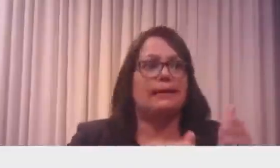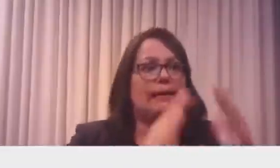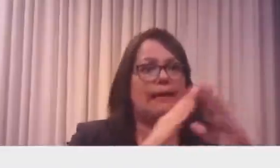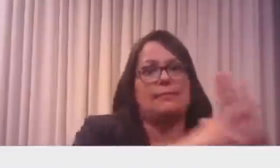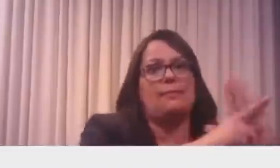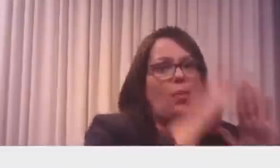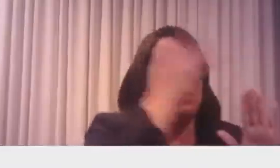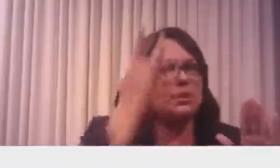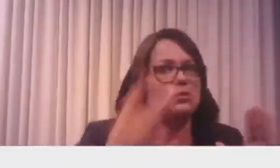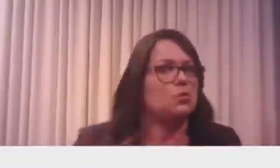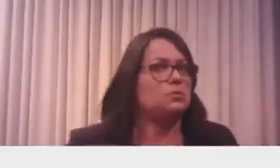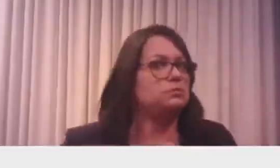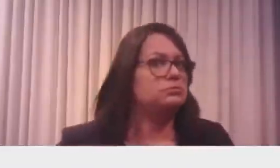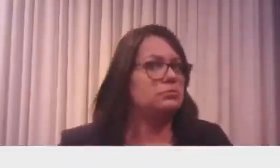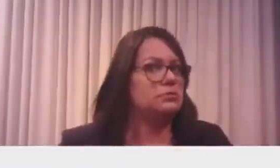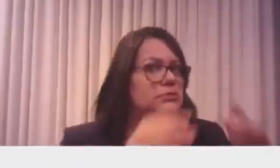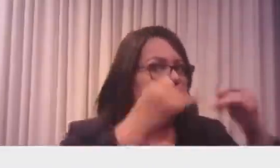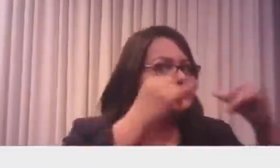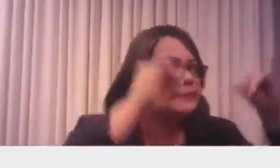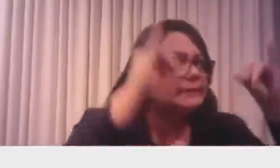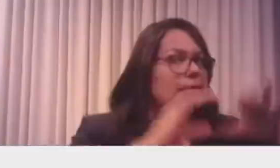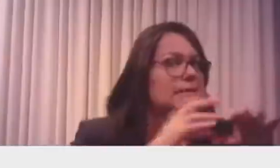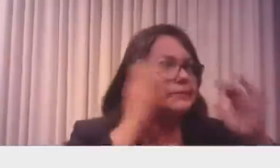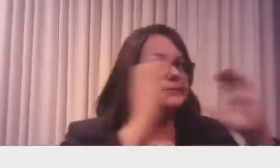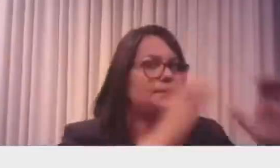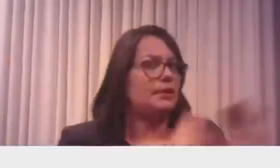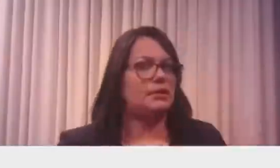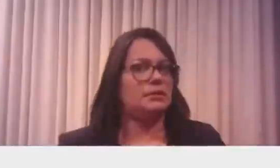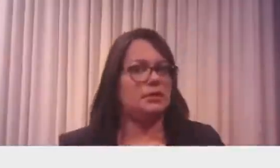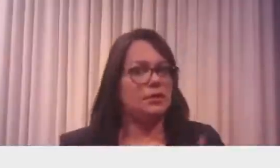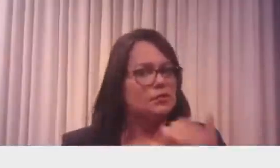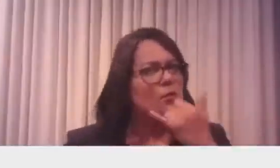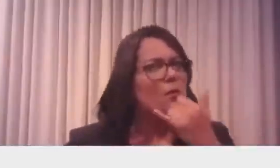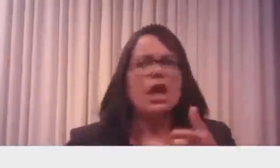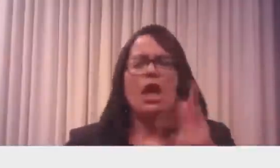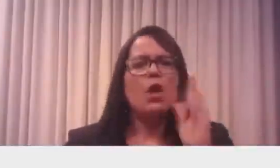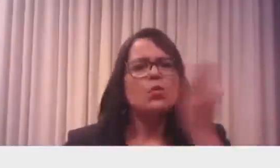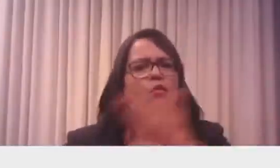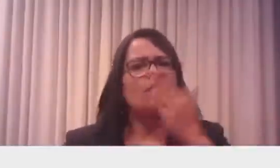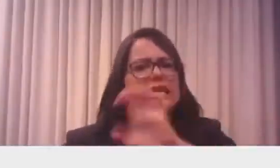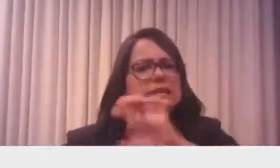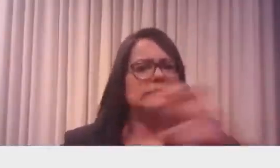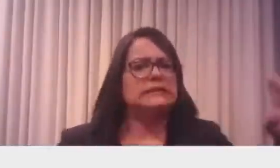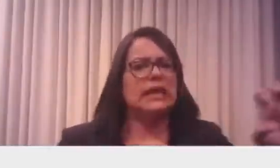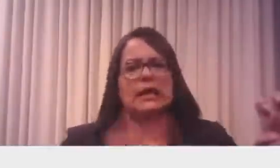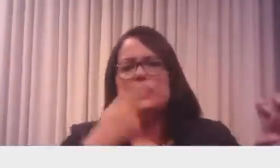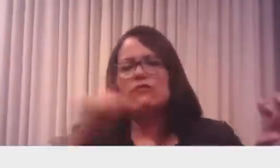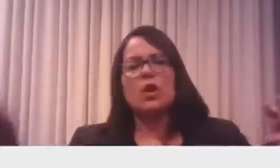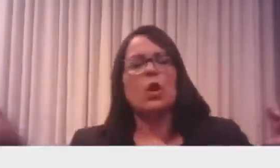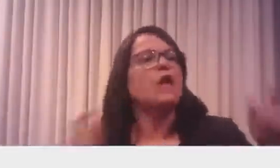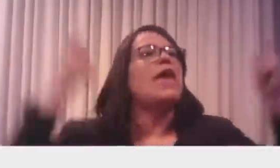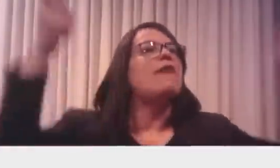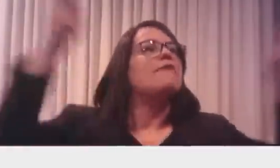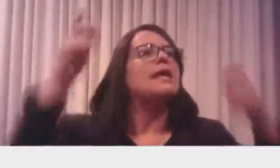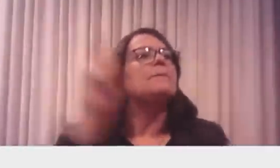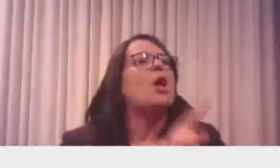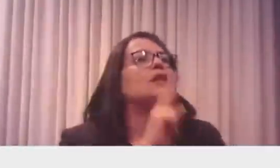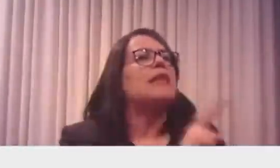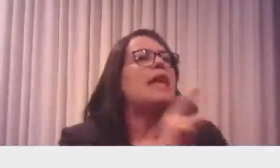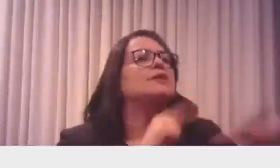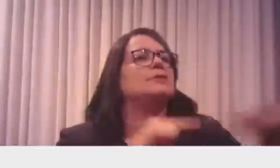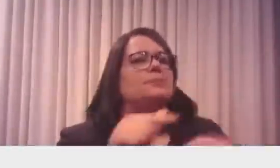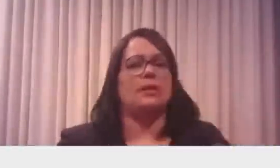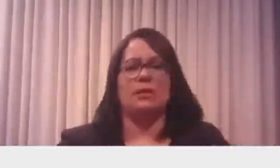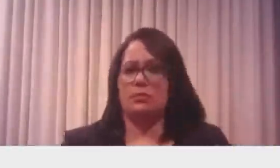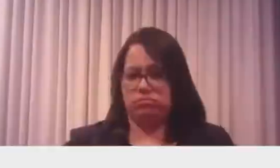quando se fechava tudo em São Paulo, que ele é de São Paulo, o partido dele, ele falando que como é que ficam os empregos. Eu nunca vi ele falando isso aí. Se não é o